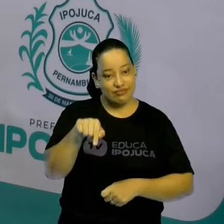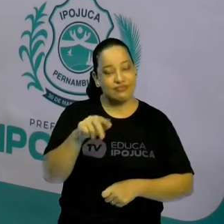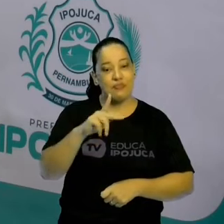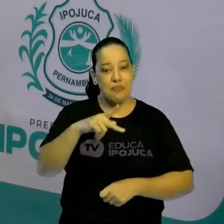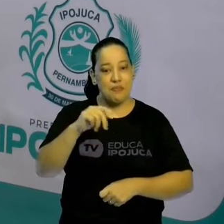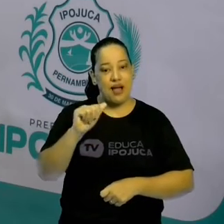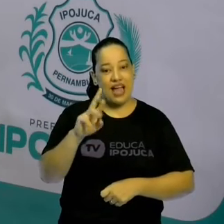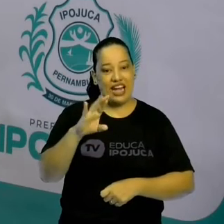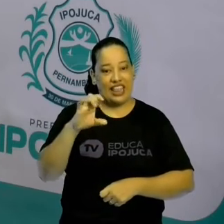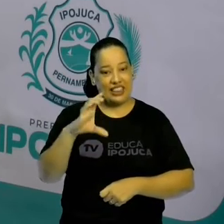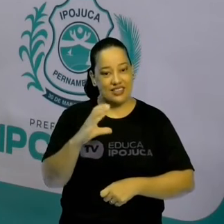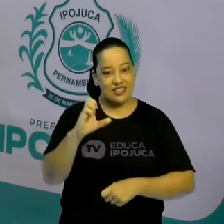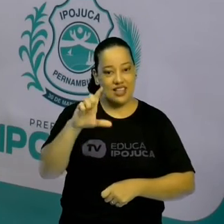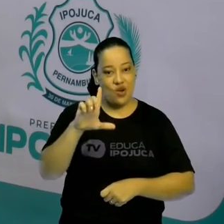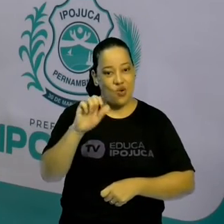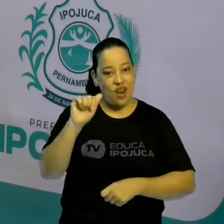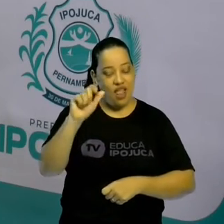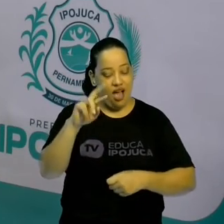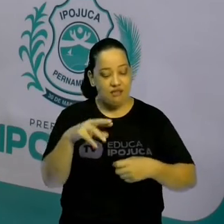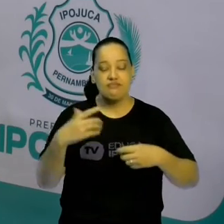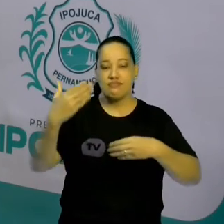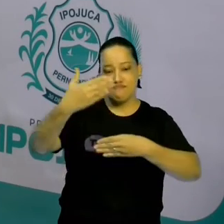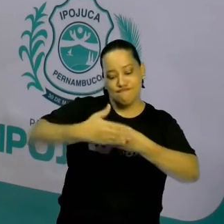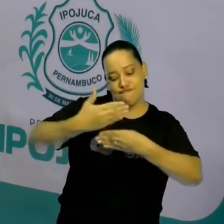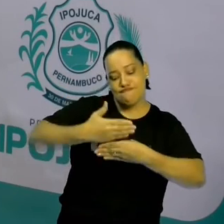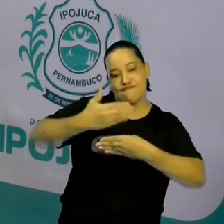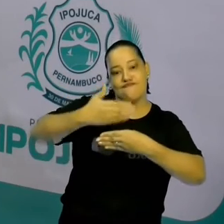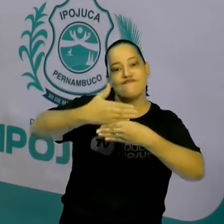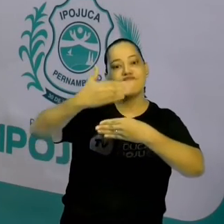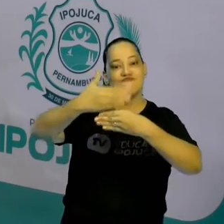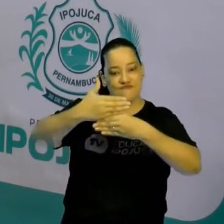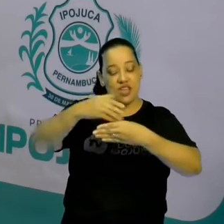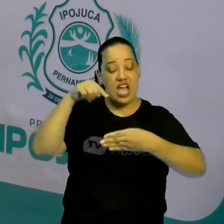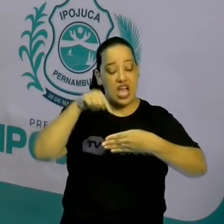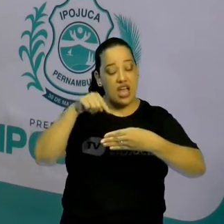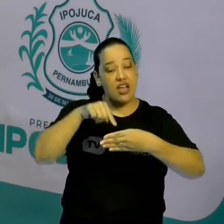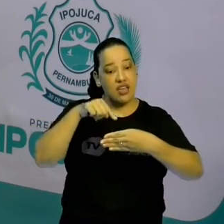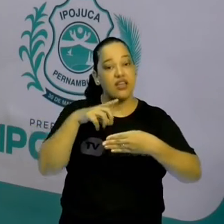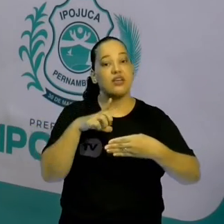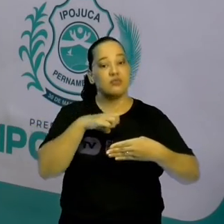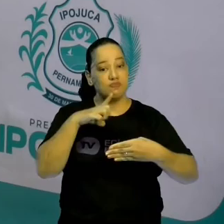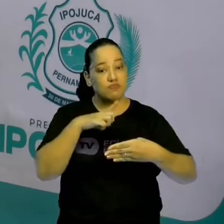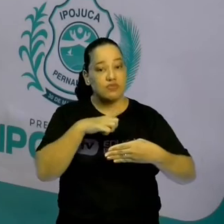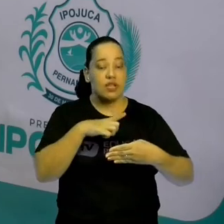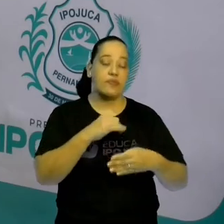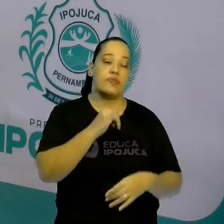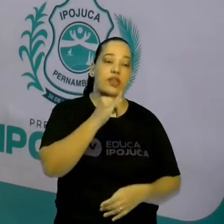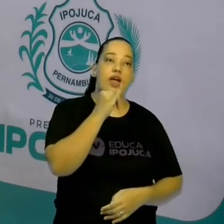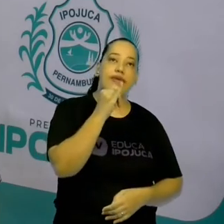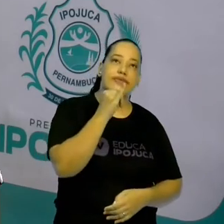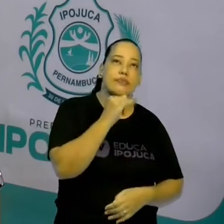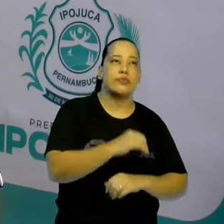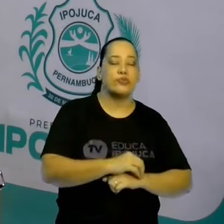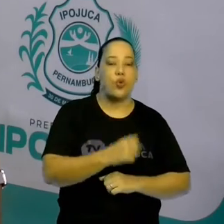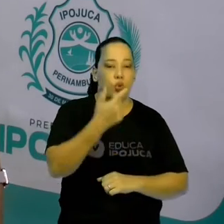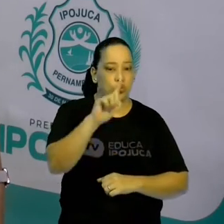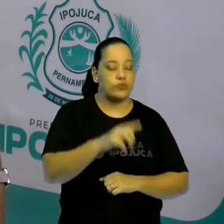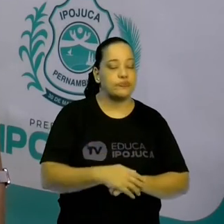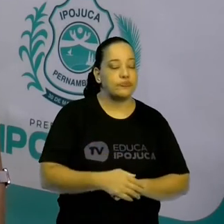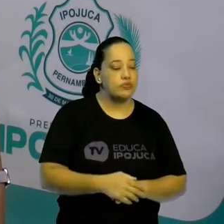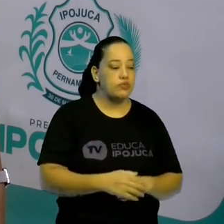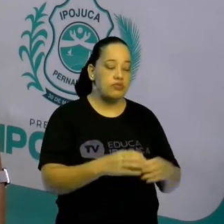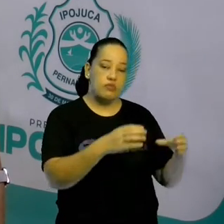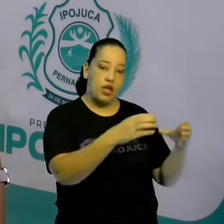Agora, nós vamos para as partes que todas as células têm, independente se elas são de origem animal